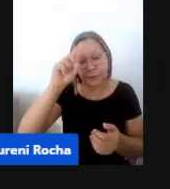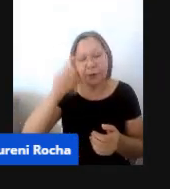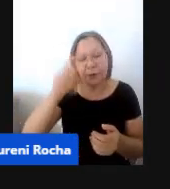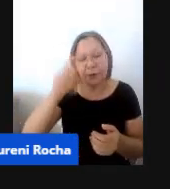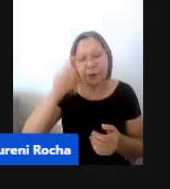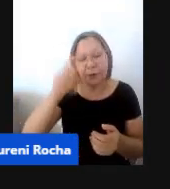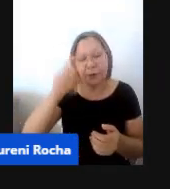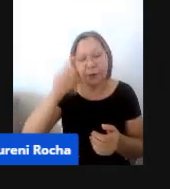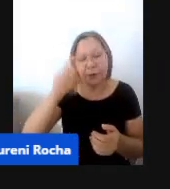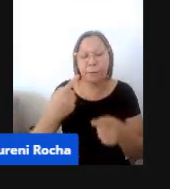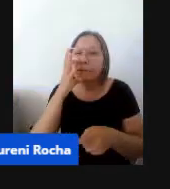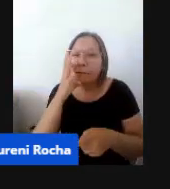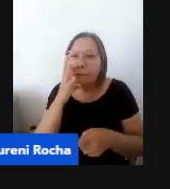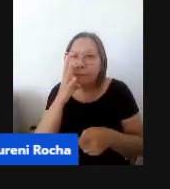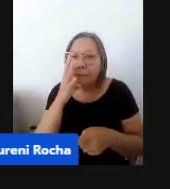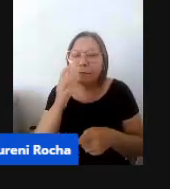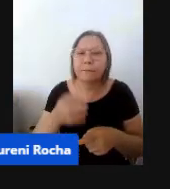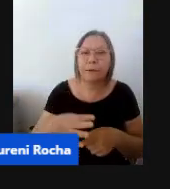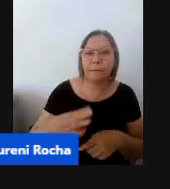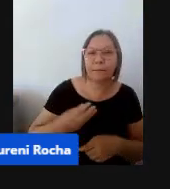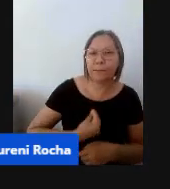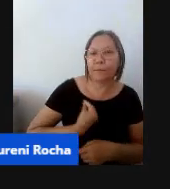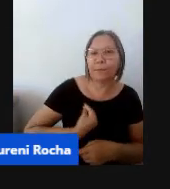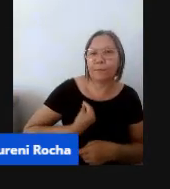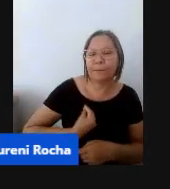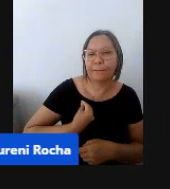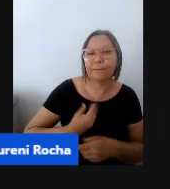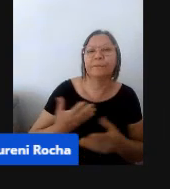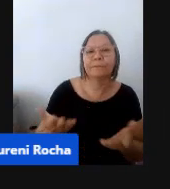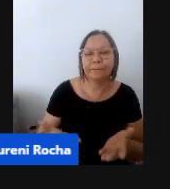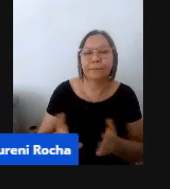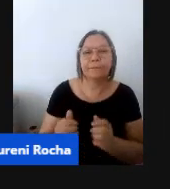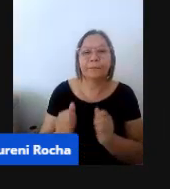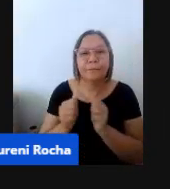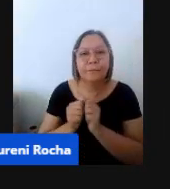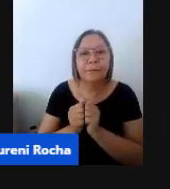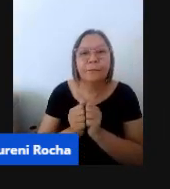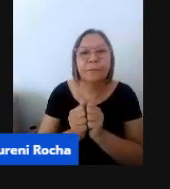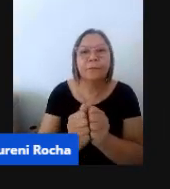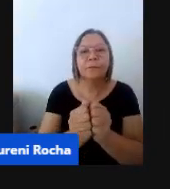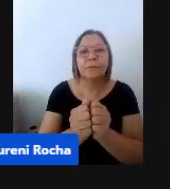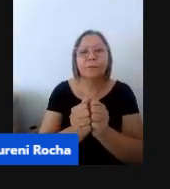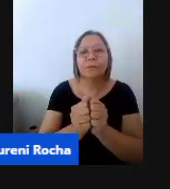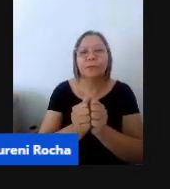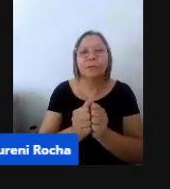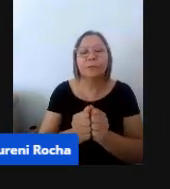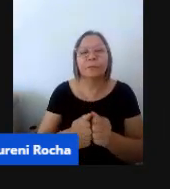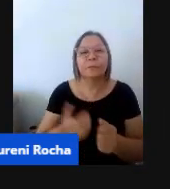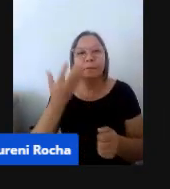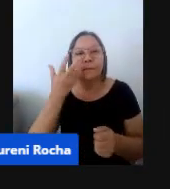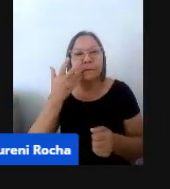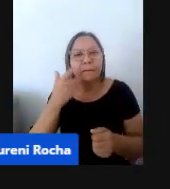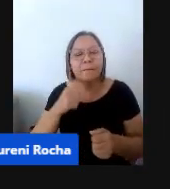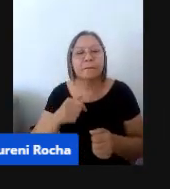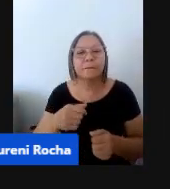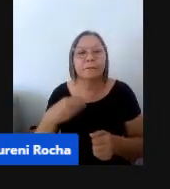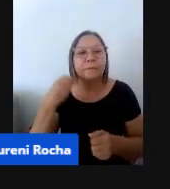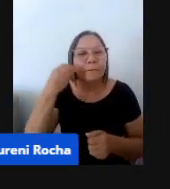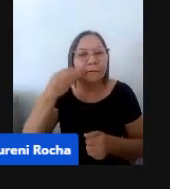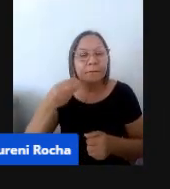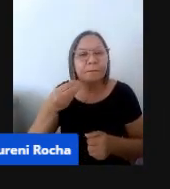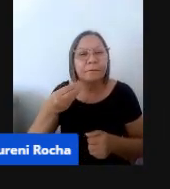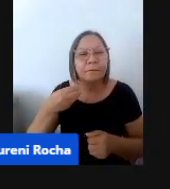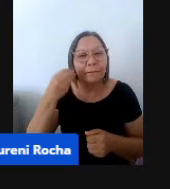participam, junto com os adultos, junto com uma criança mais experiente, né? Dessas situações que